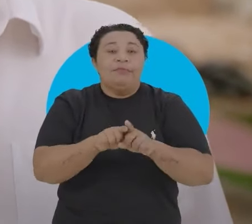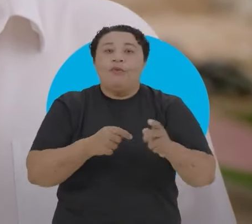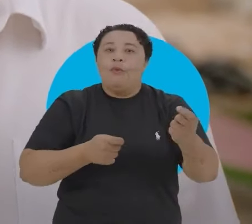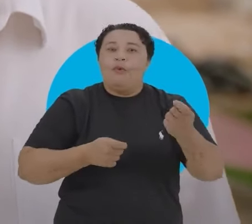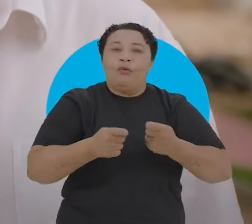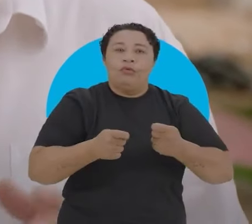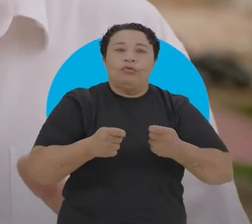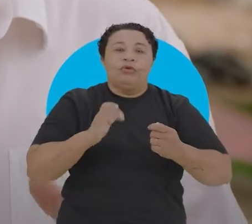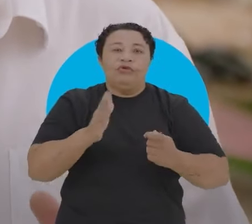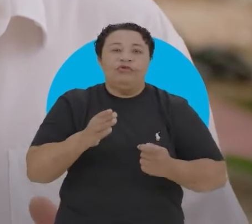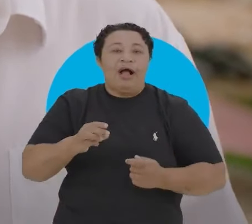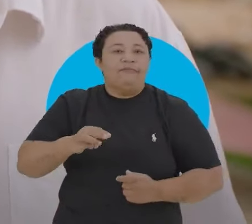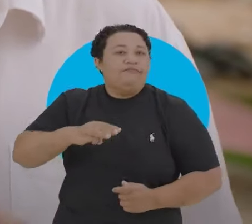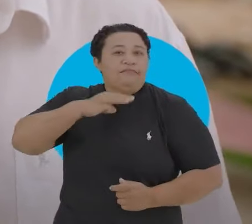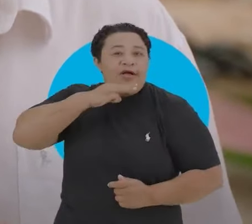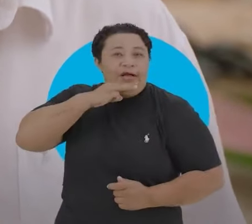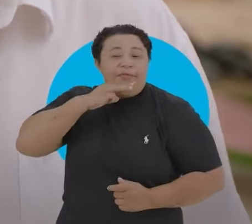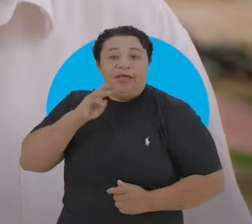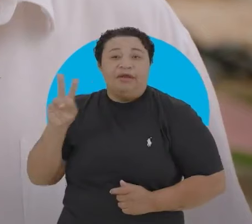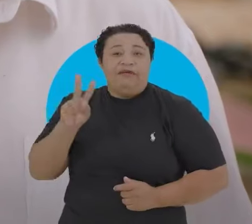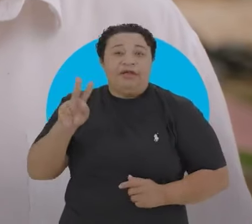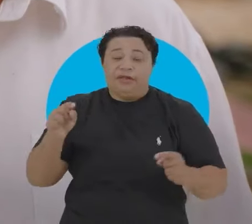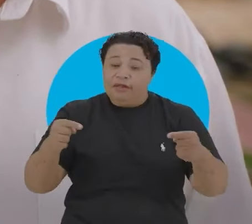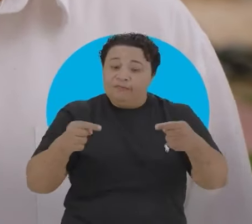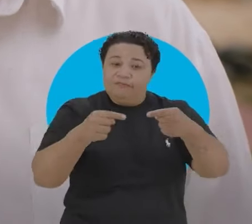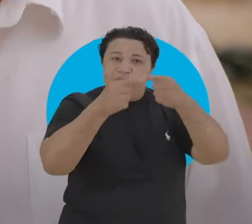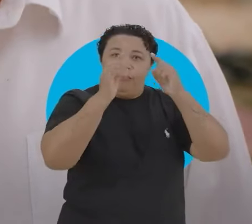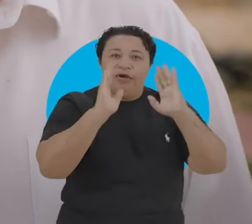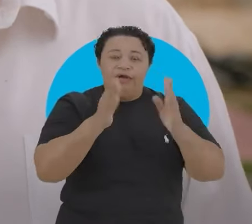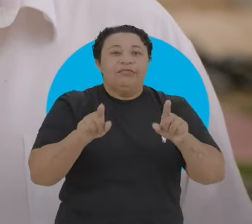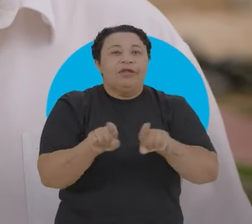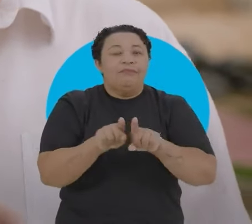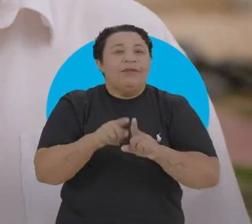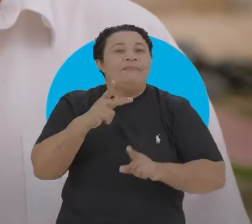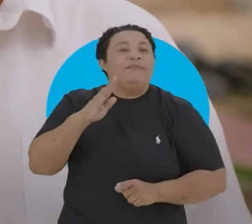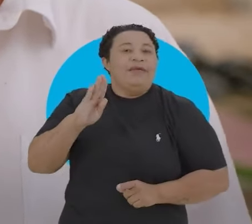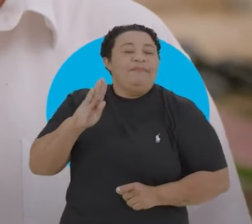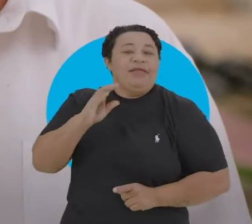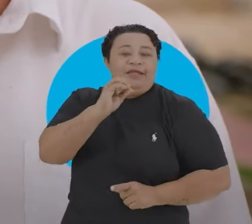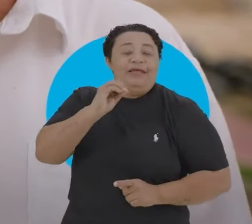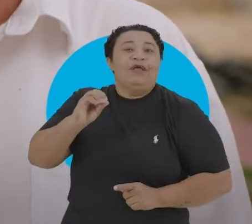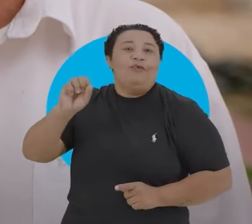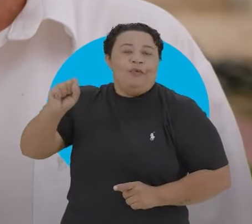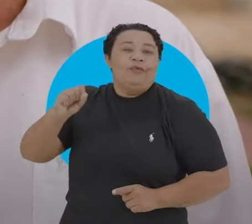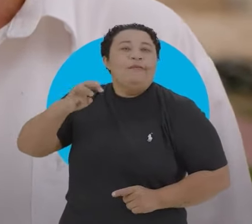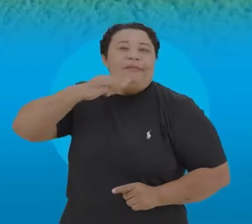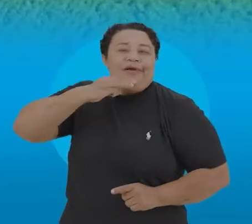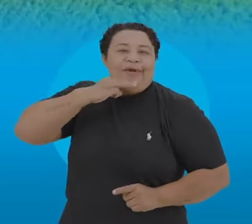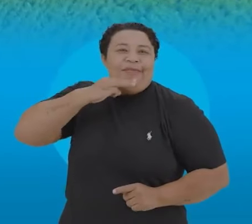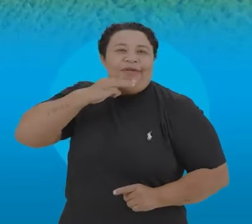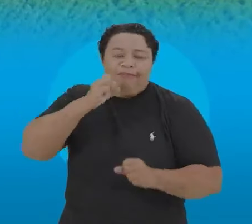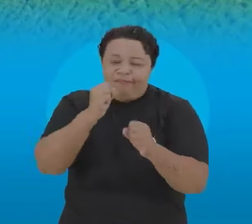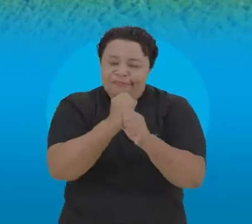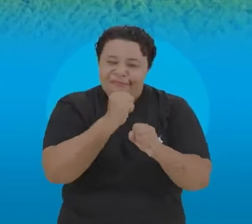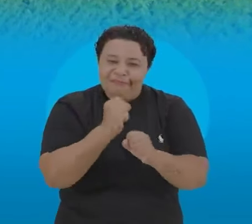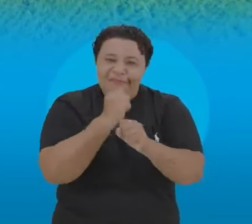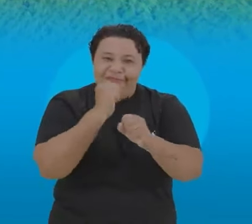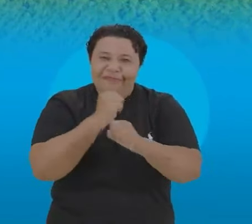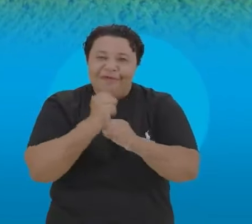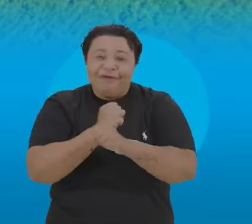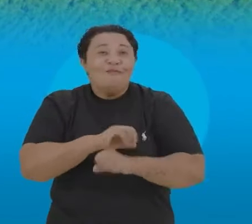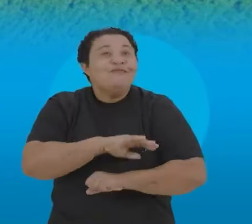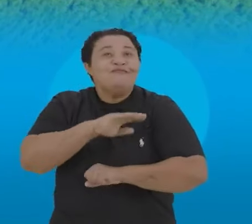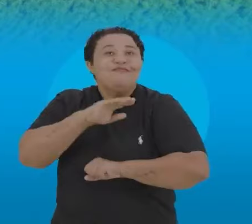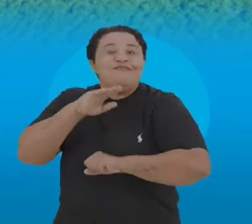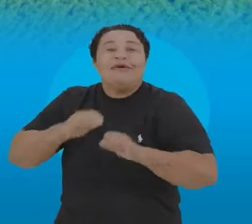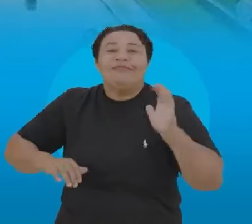Controle As ligações de Valentina Mangabeira E da PB008 Mangabeira E estamos construindo o